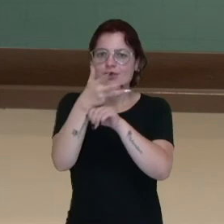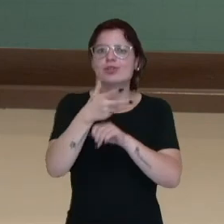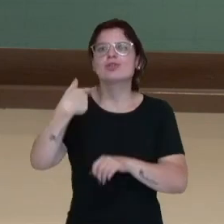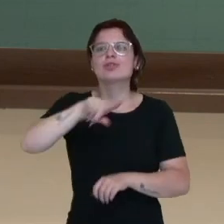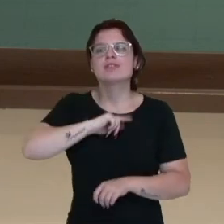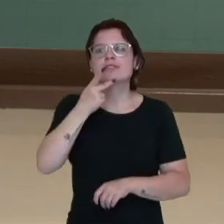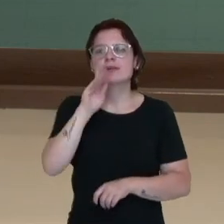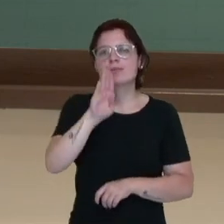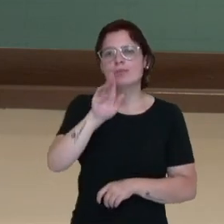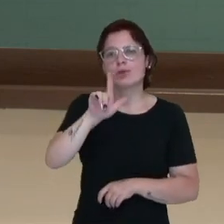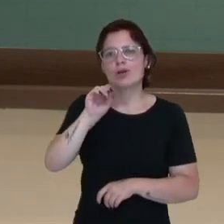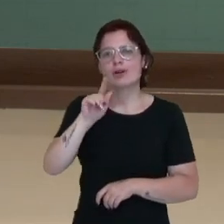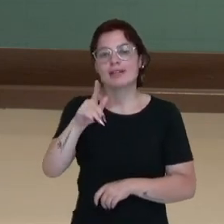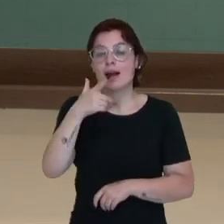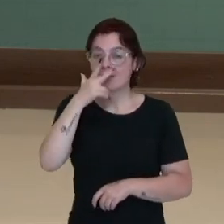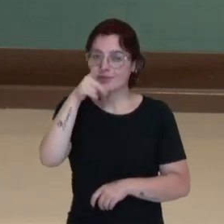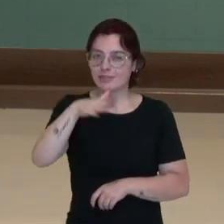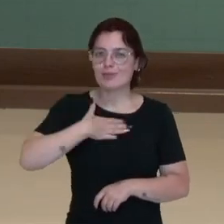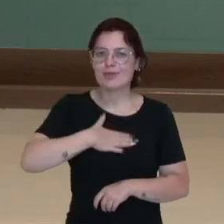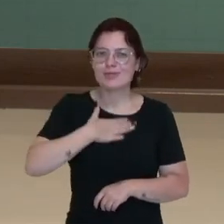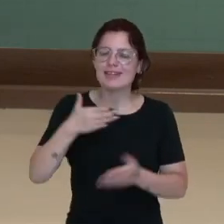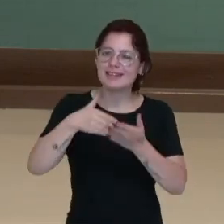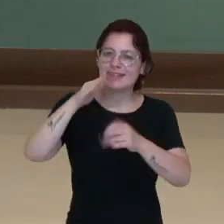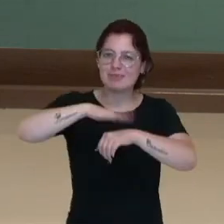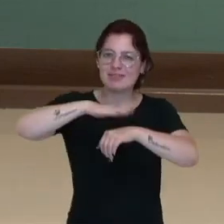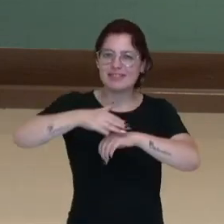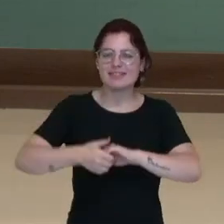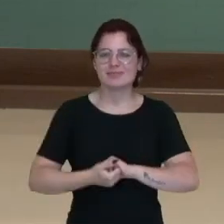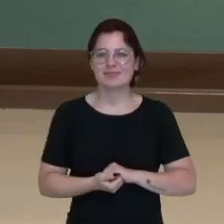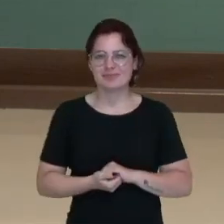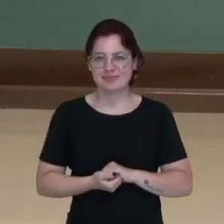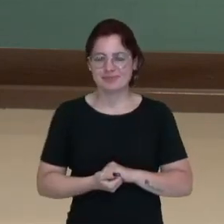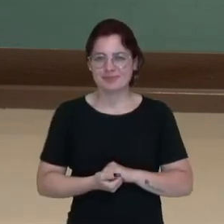sobre blogueiro. Espero que vocês tenham gostado. Até breve!